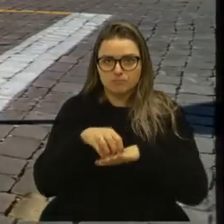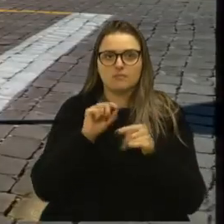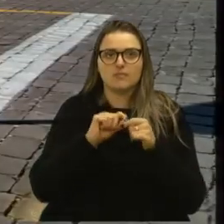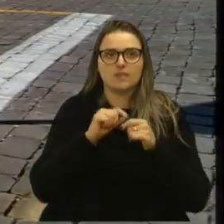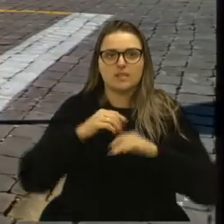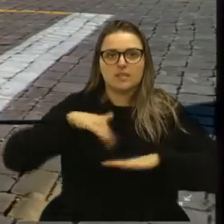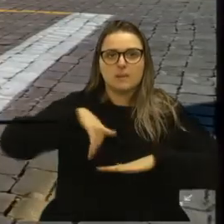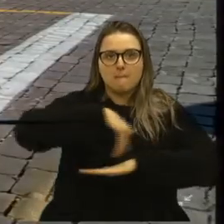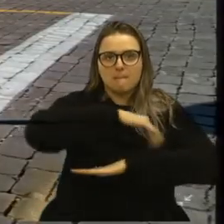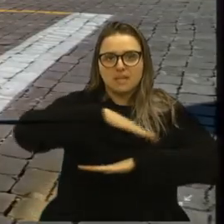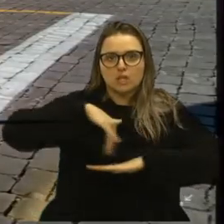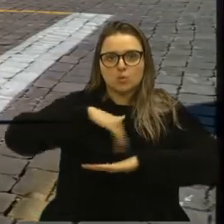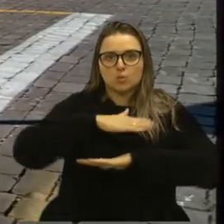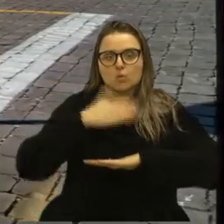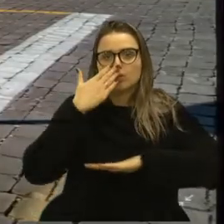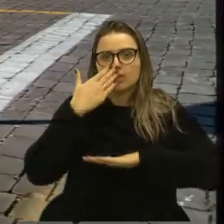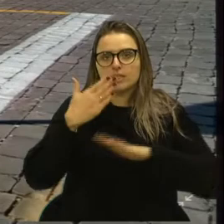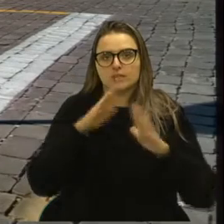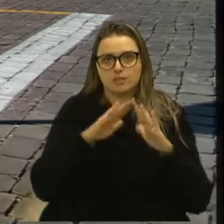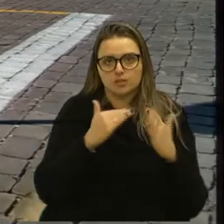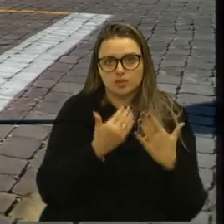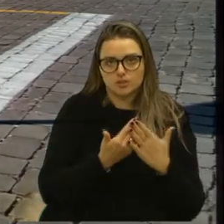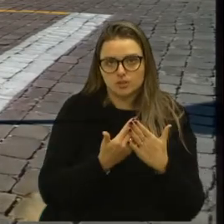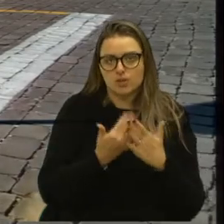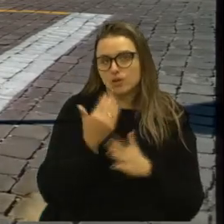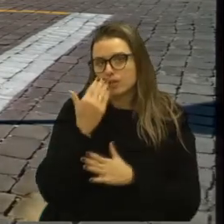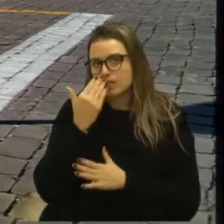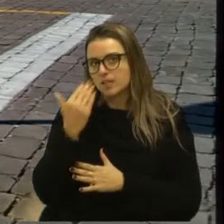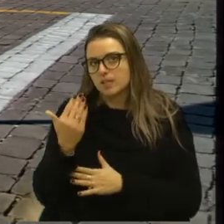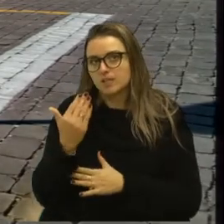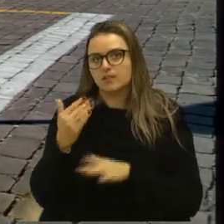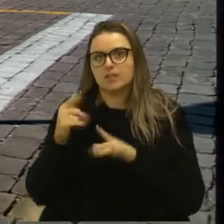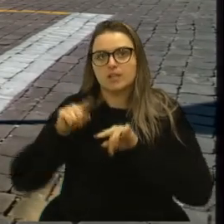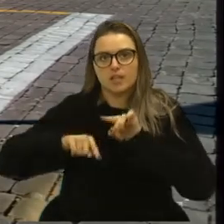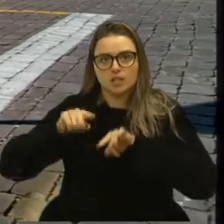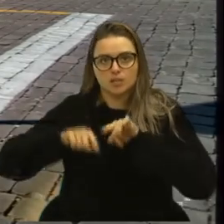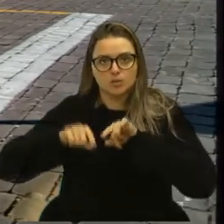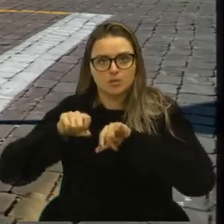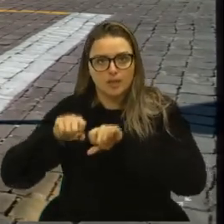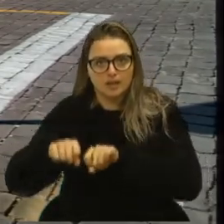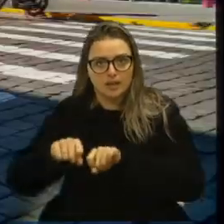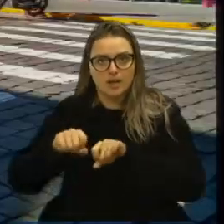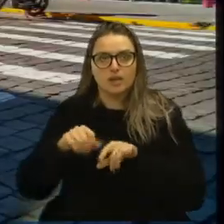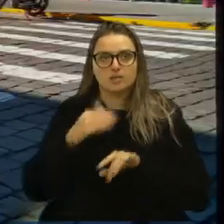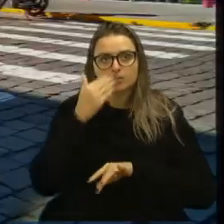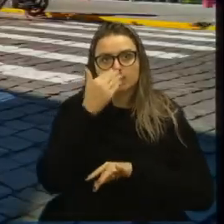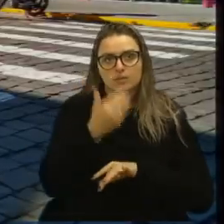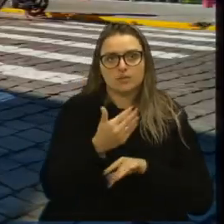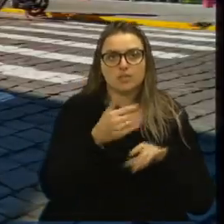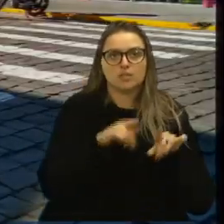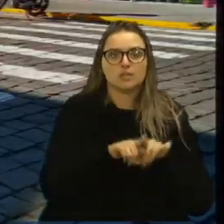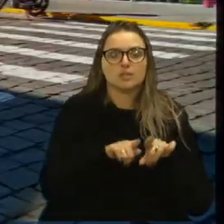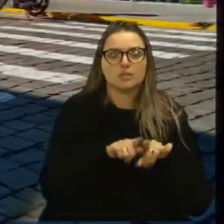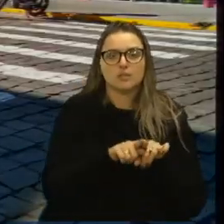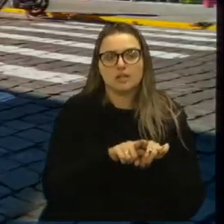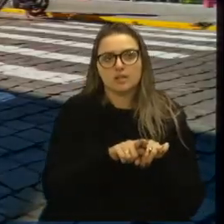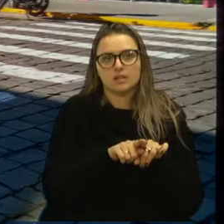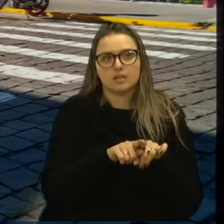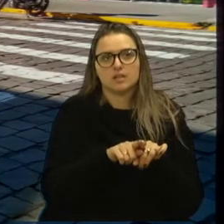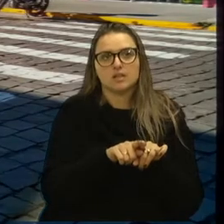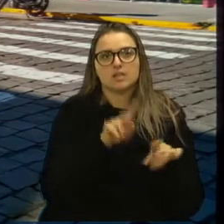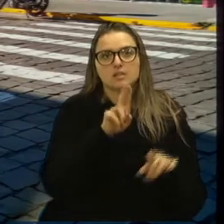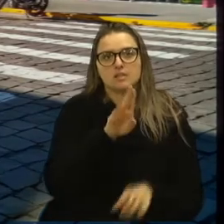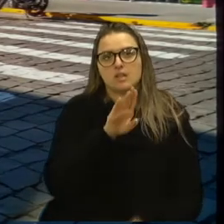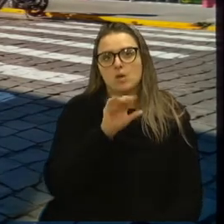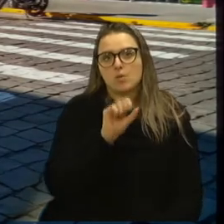frente aos colégios, em frente aos mercados, em frente à nossa unidade